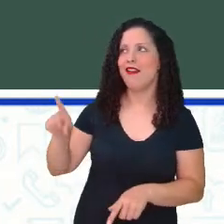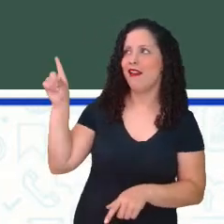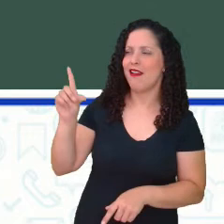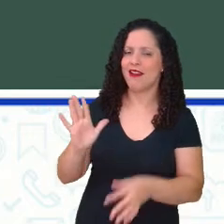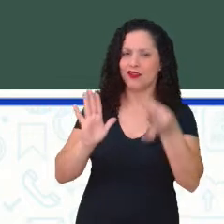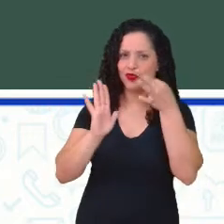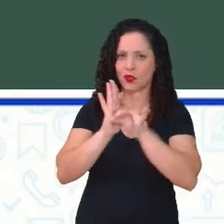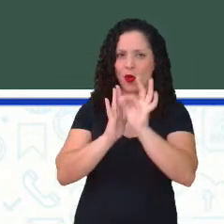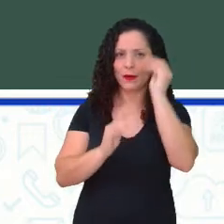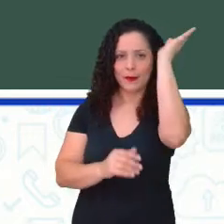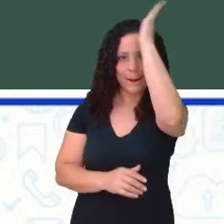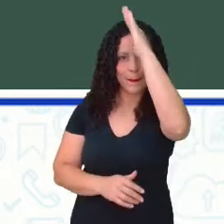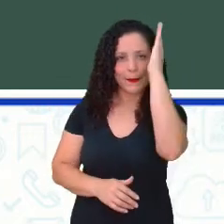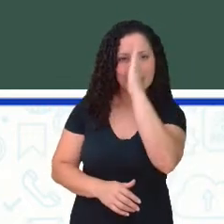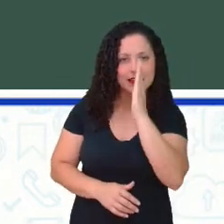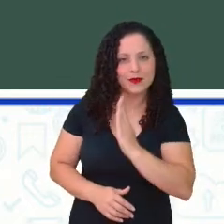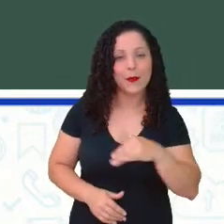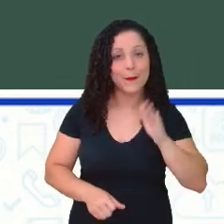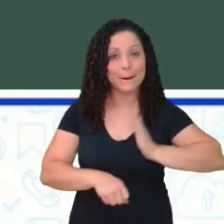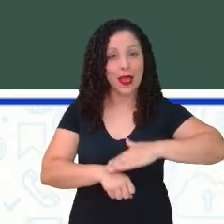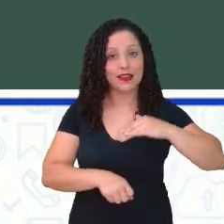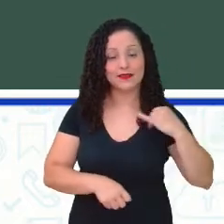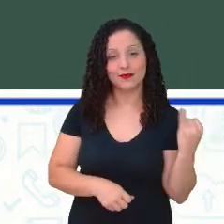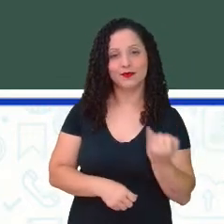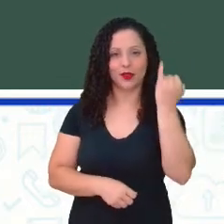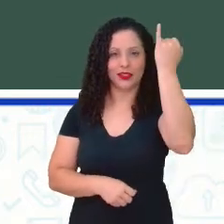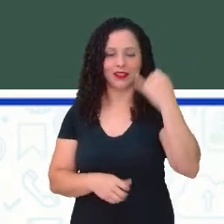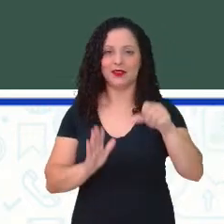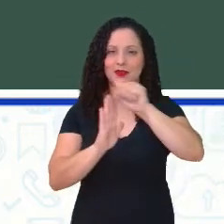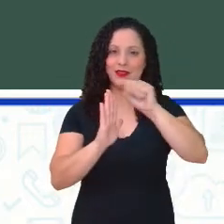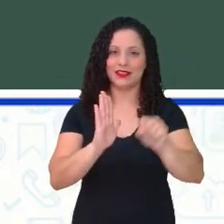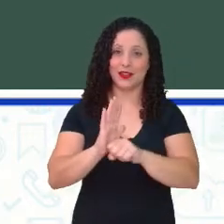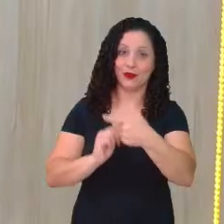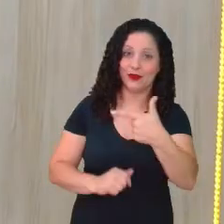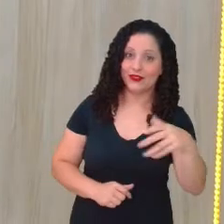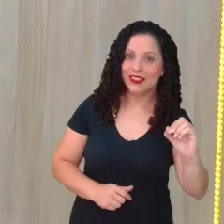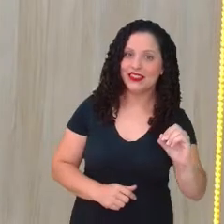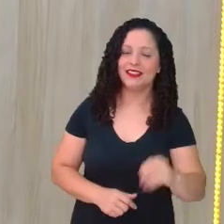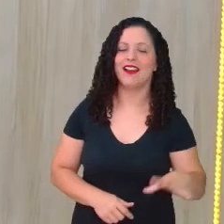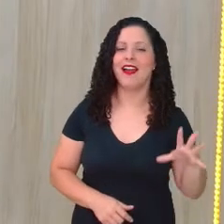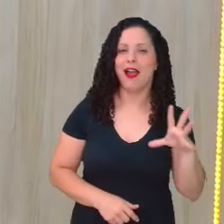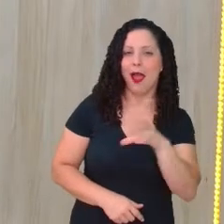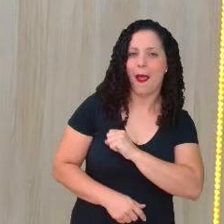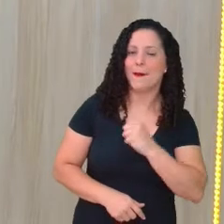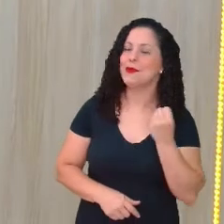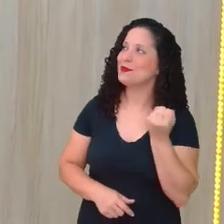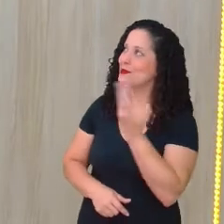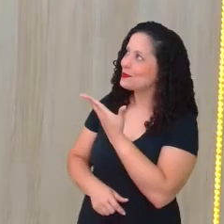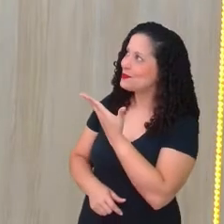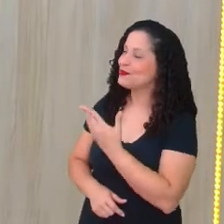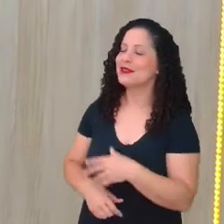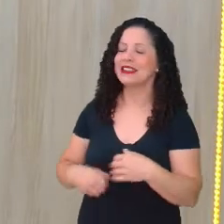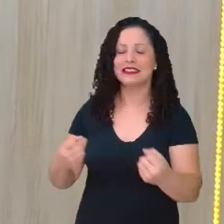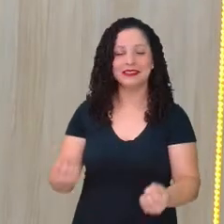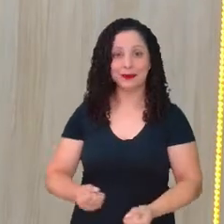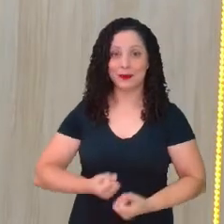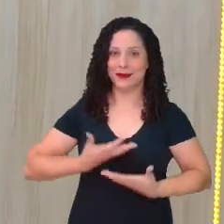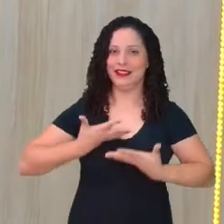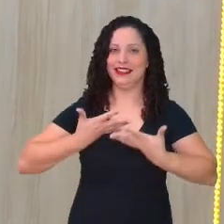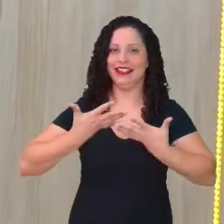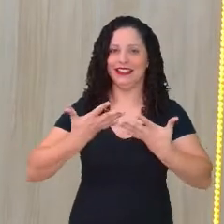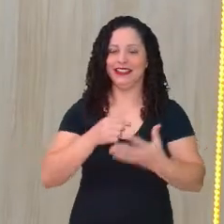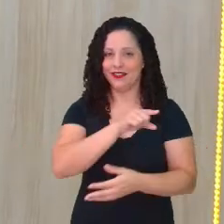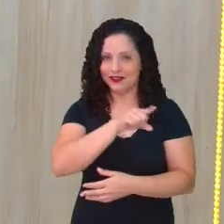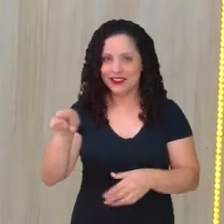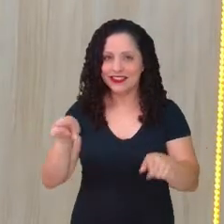mais importantes do século XX. Amo essa mulher. Ela me inspira. Espero que vocês também sejam